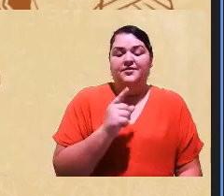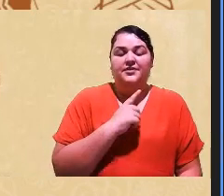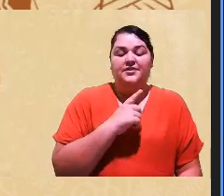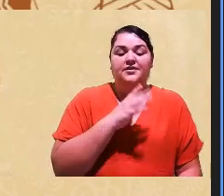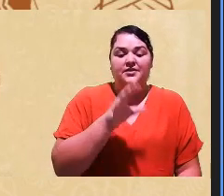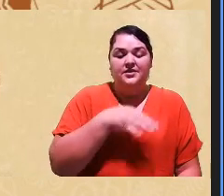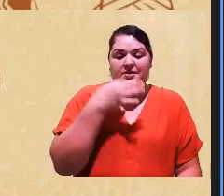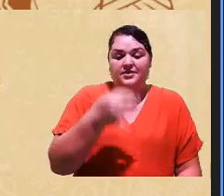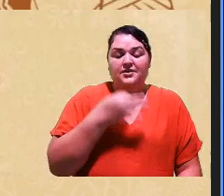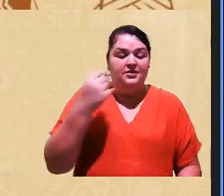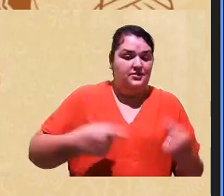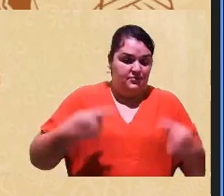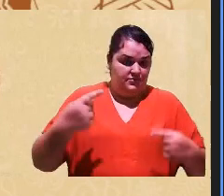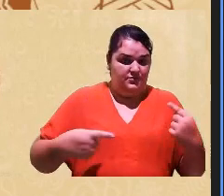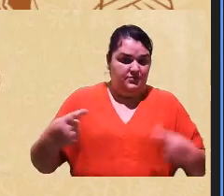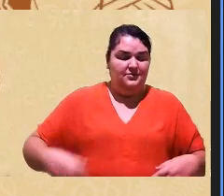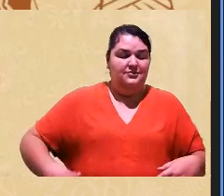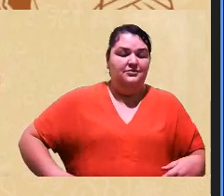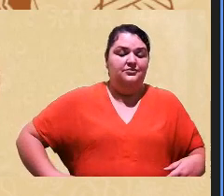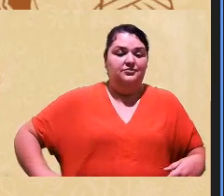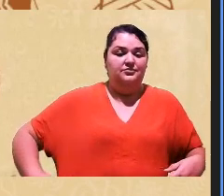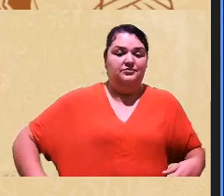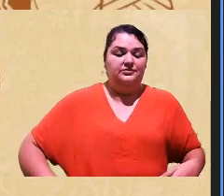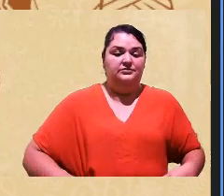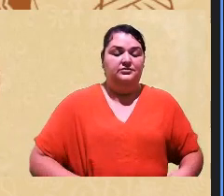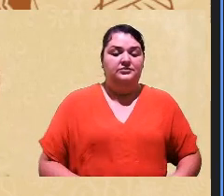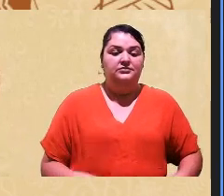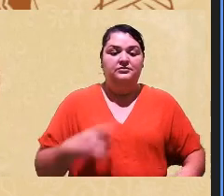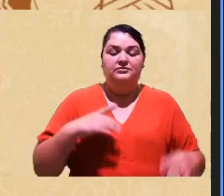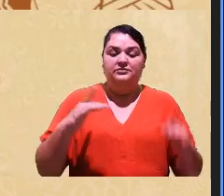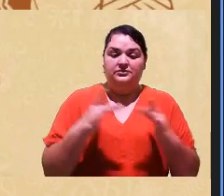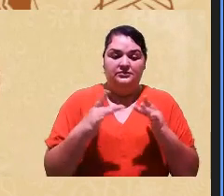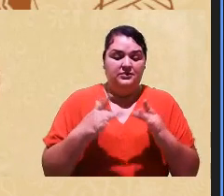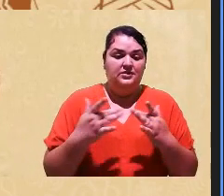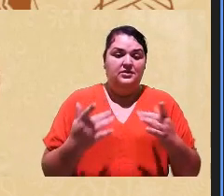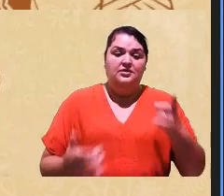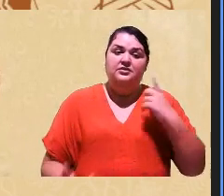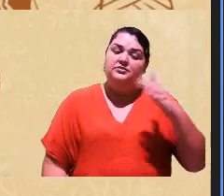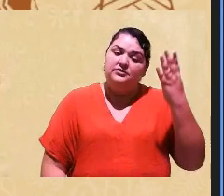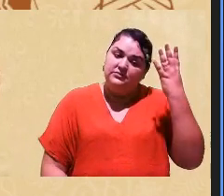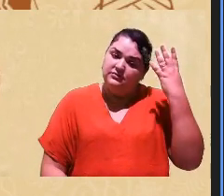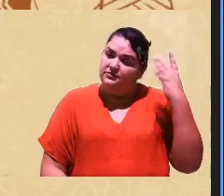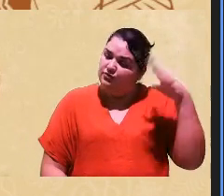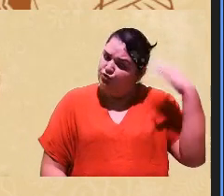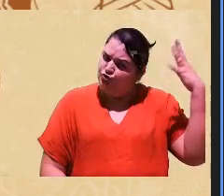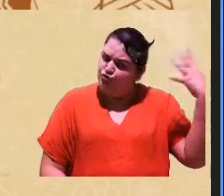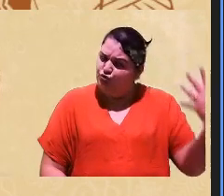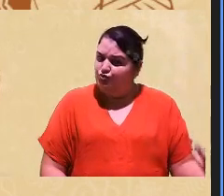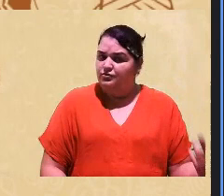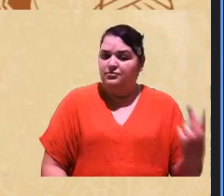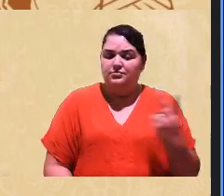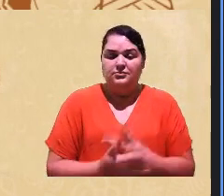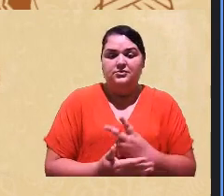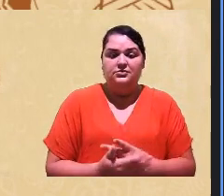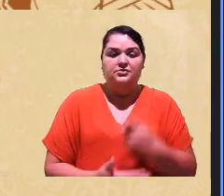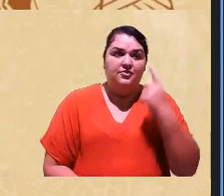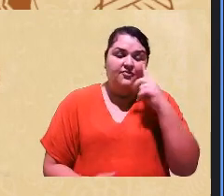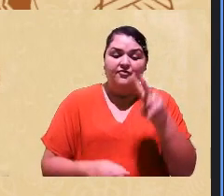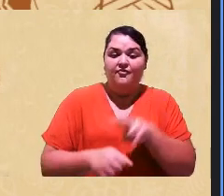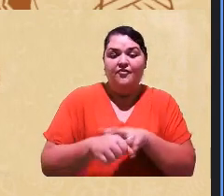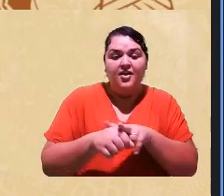essas discussões relacionadas assim a gente vai ter o cabelinho mais crespo a gente vai ter o olhinho verde